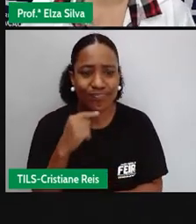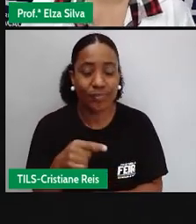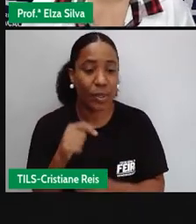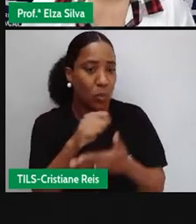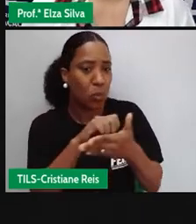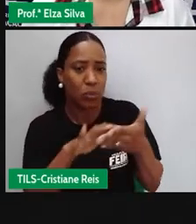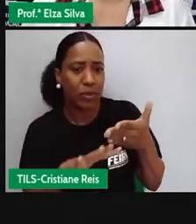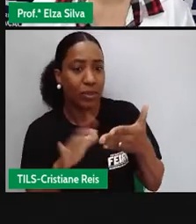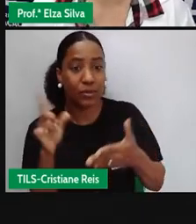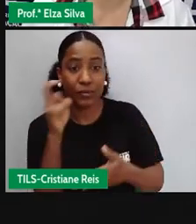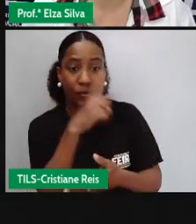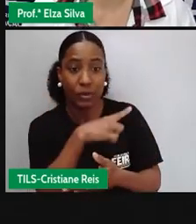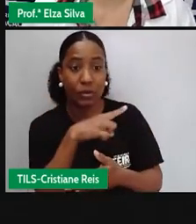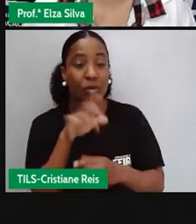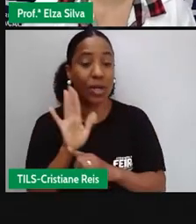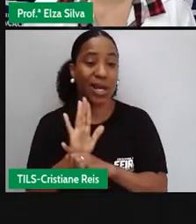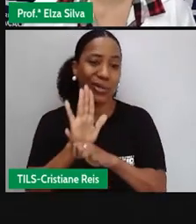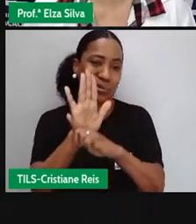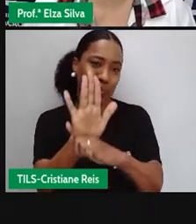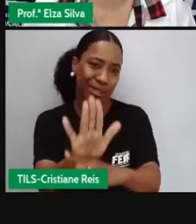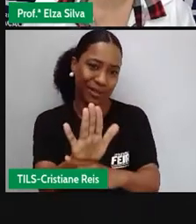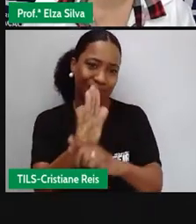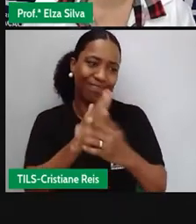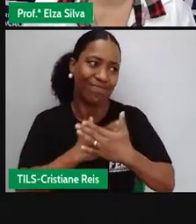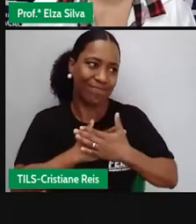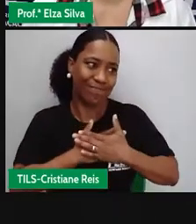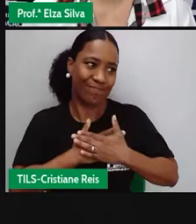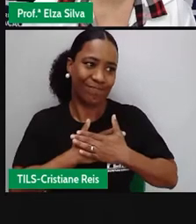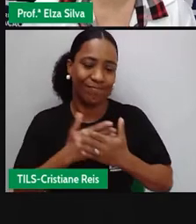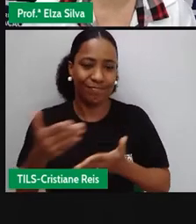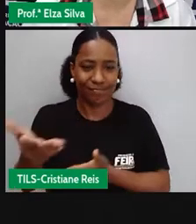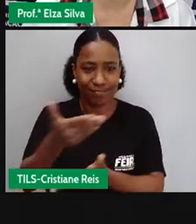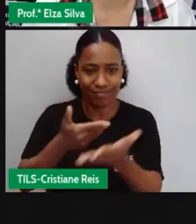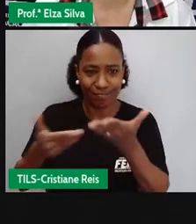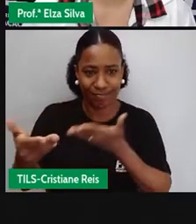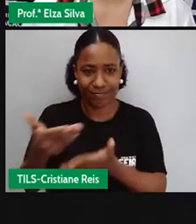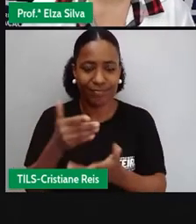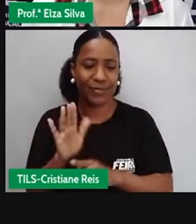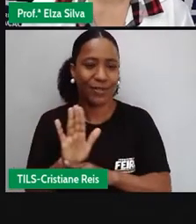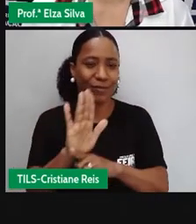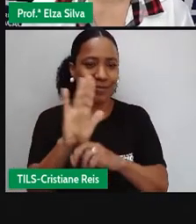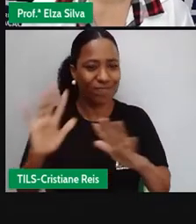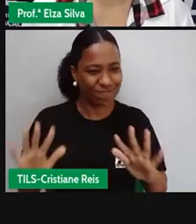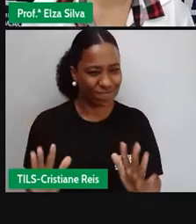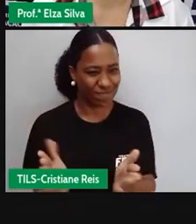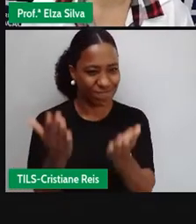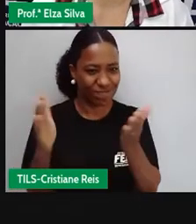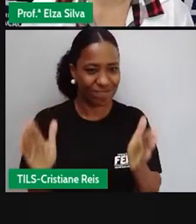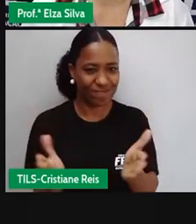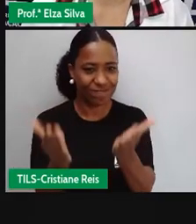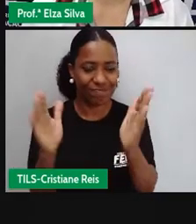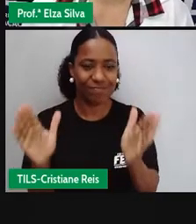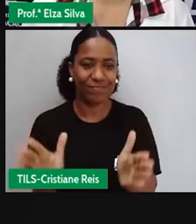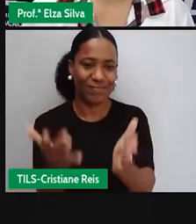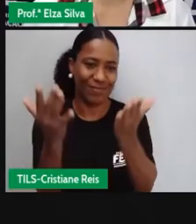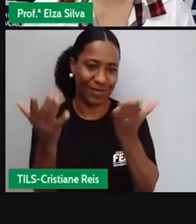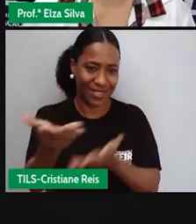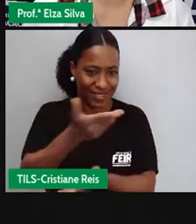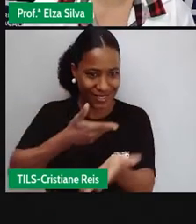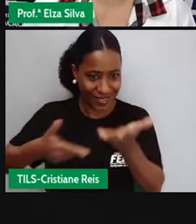ajude-os. Seja sempre gentil com todos. Vamos encorajar e animar uns aos outros.